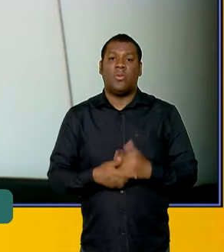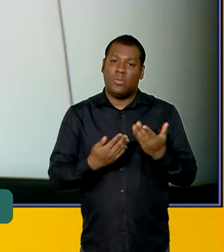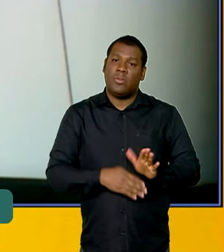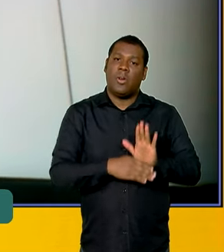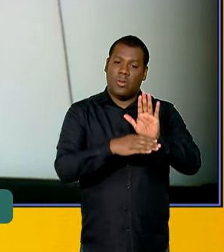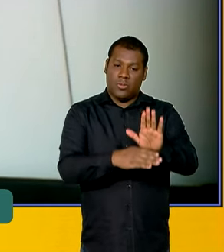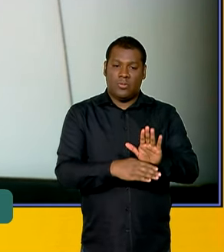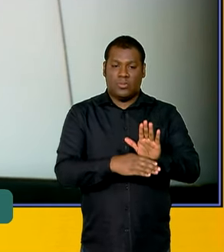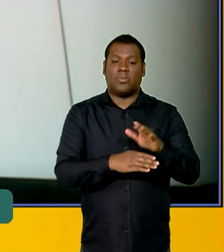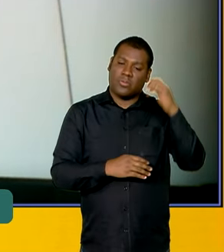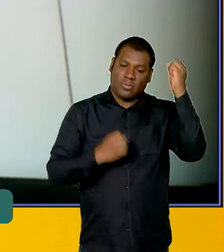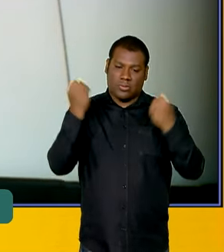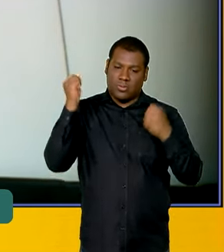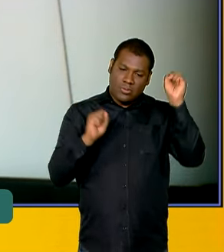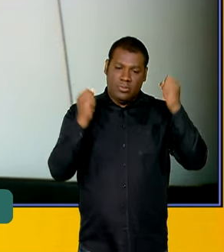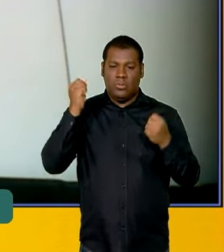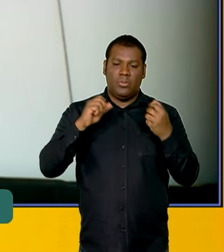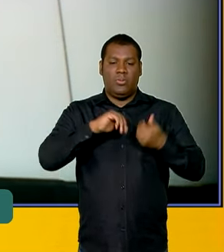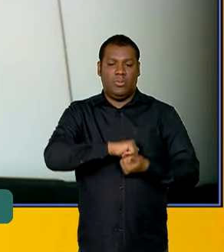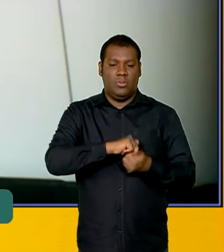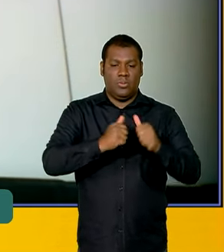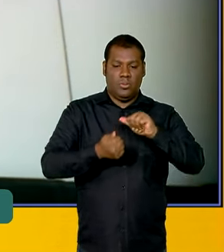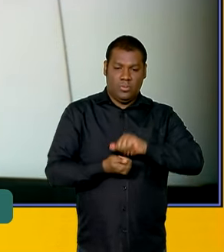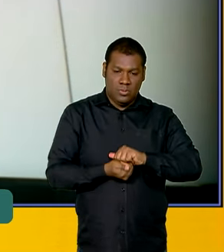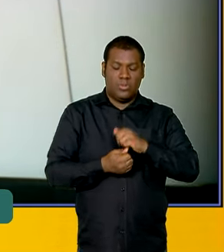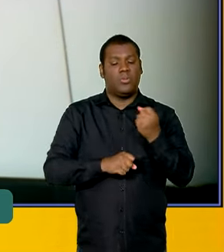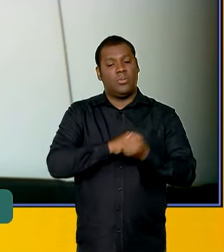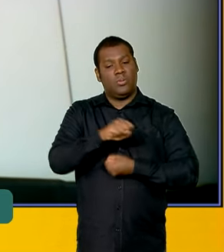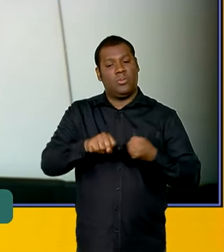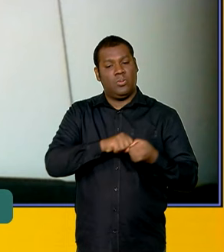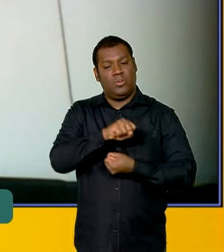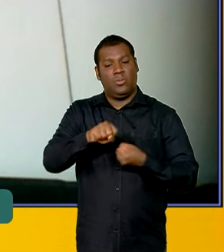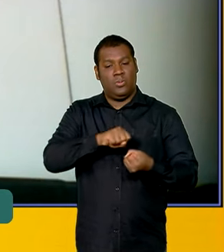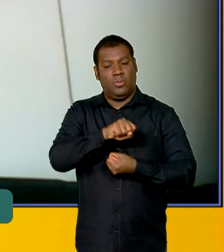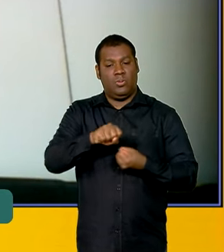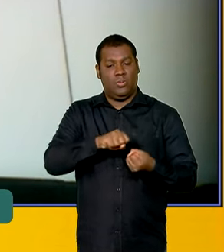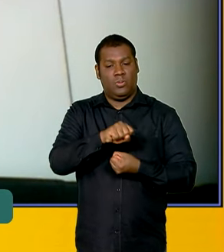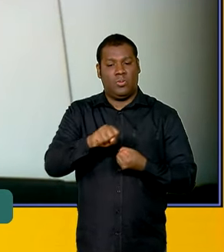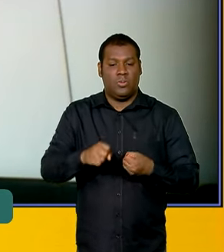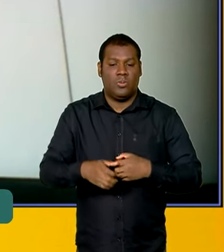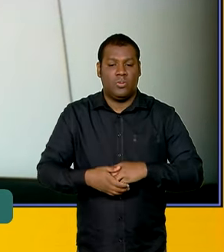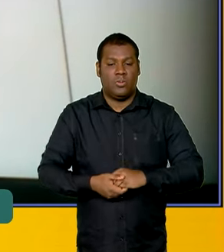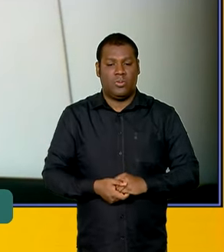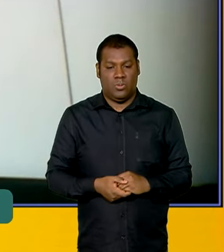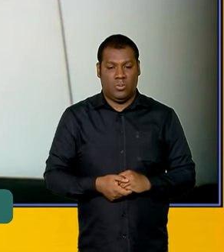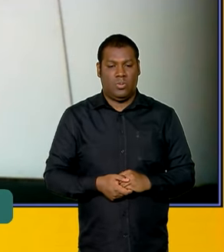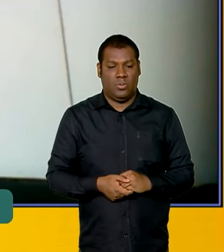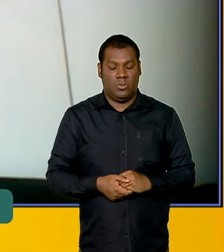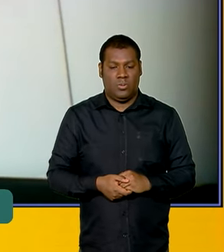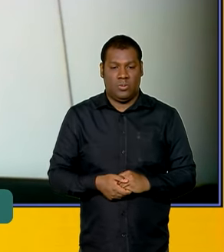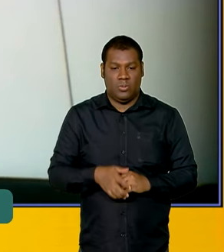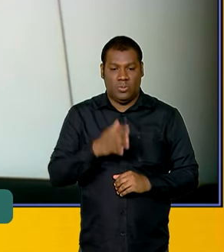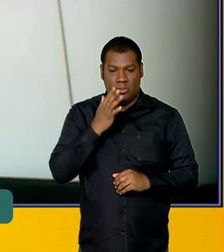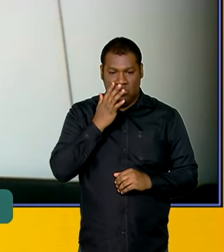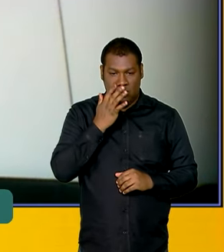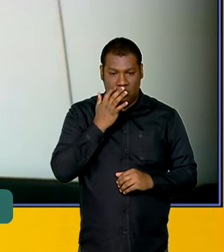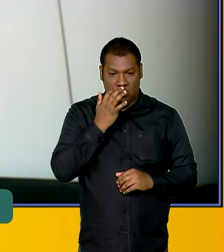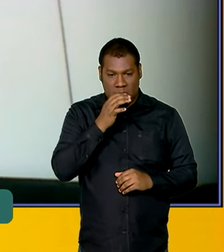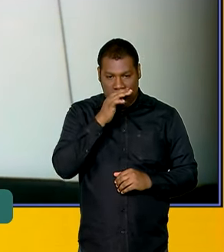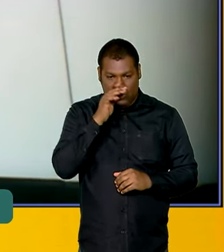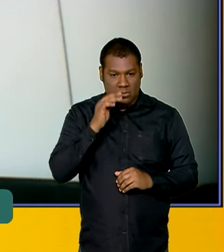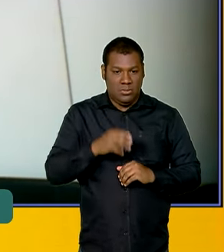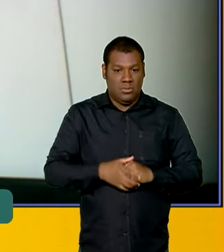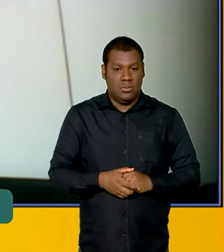contribuição da indústria no processo de redução de emissões no escopo do Acordo de Paris. Então,